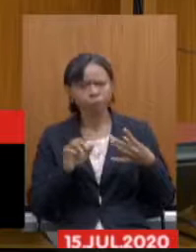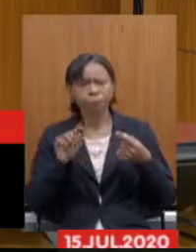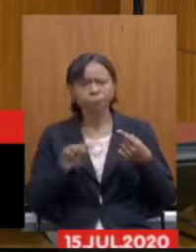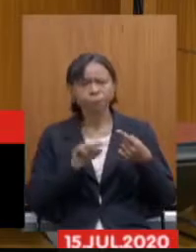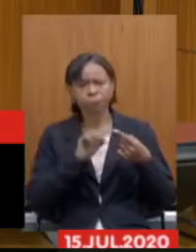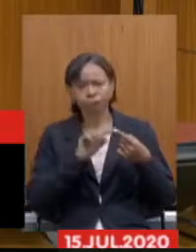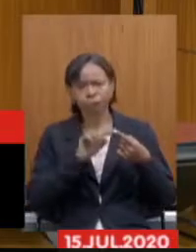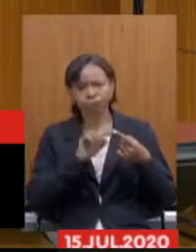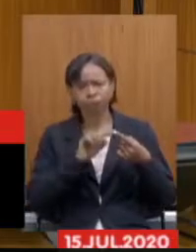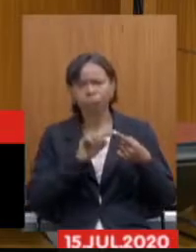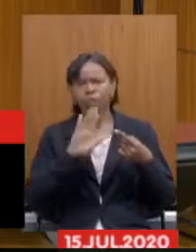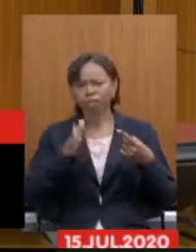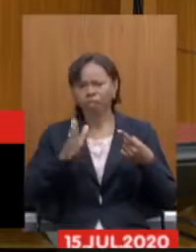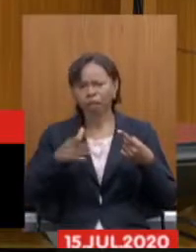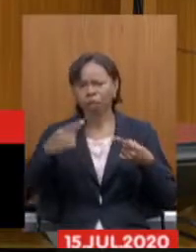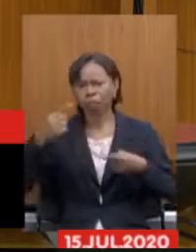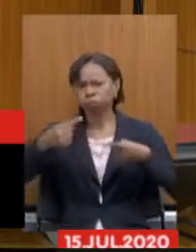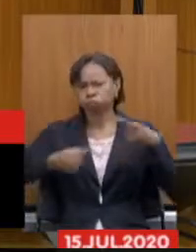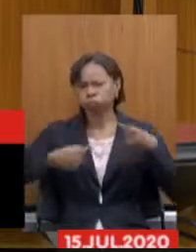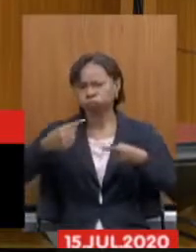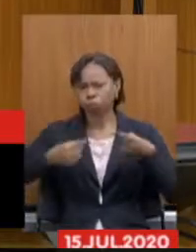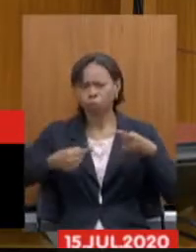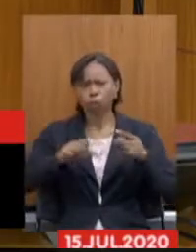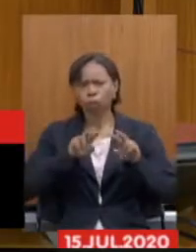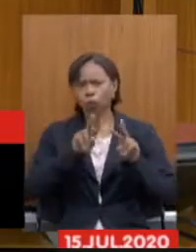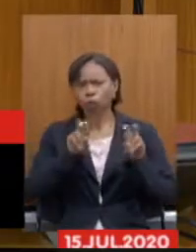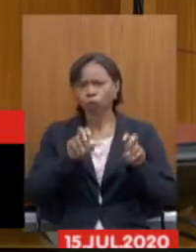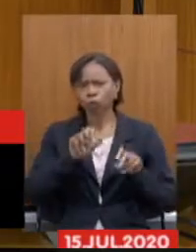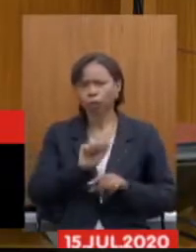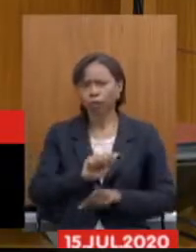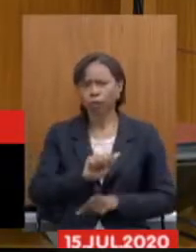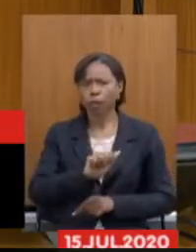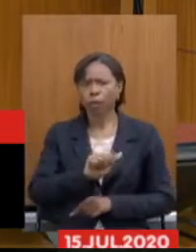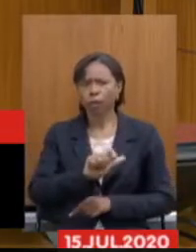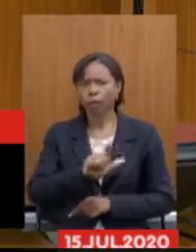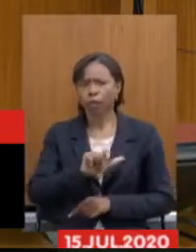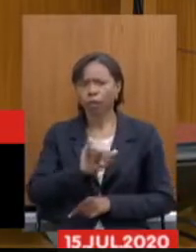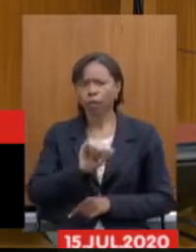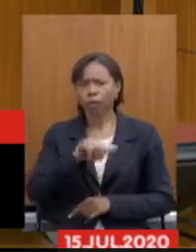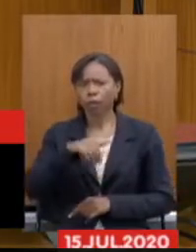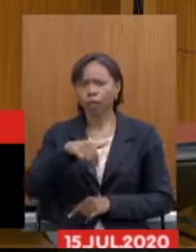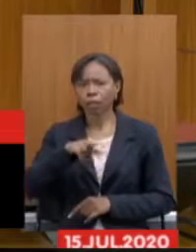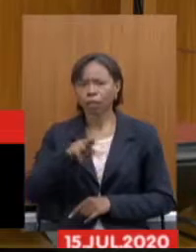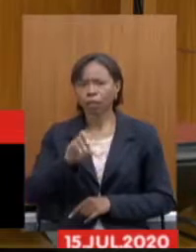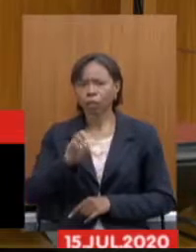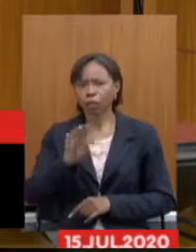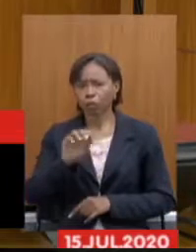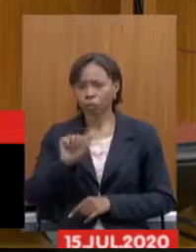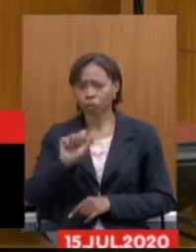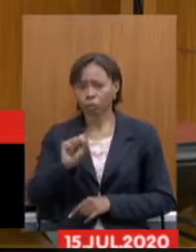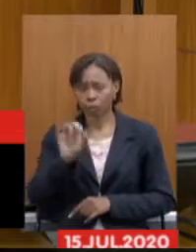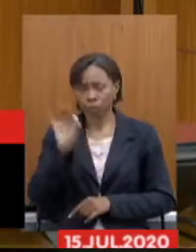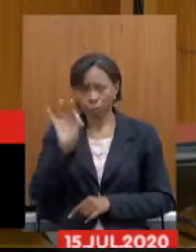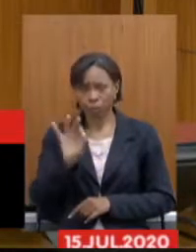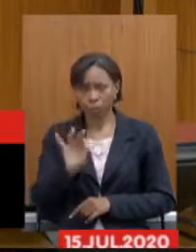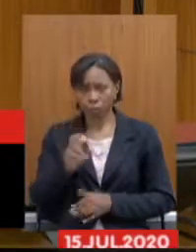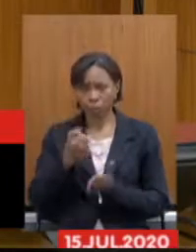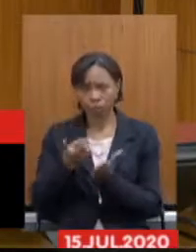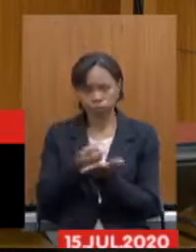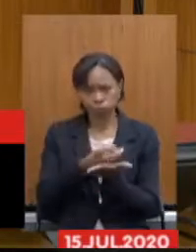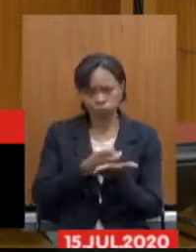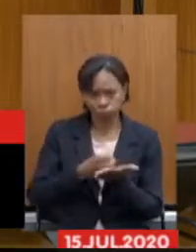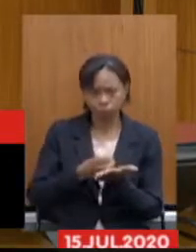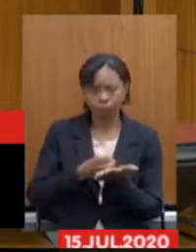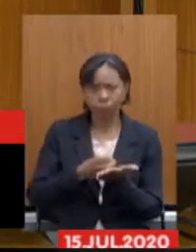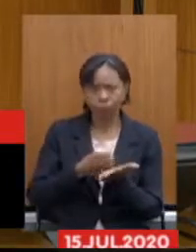deles, bastante discutido, é a questão das alíquotas. Nós temos, no que toca à alíquota, no projeto encaminhado, a